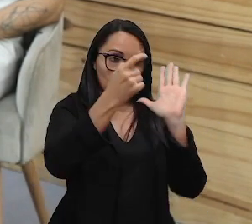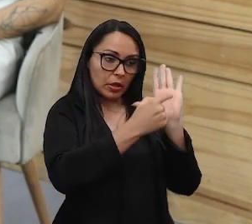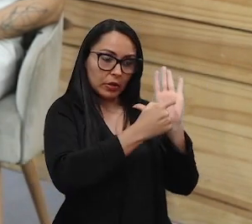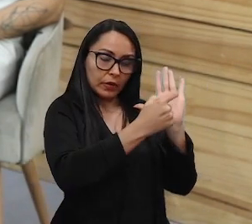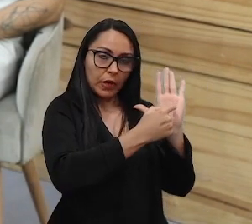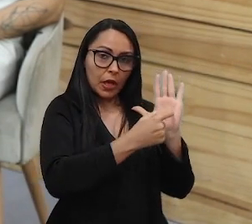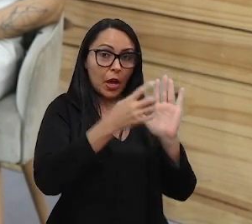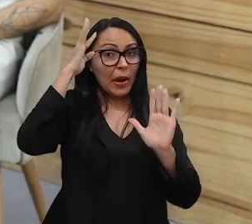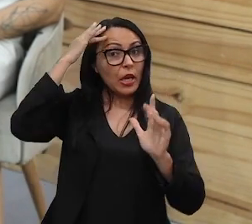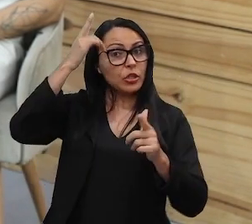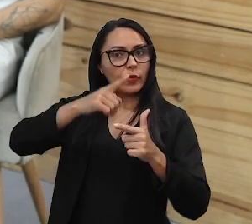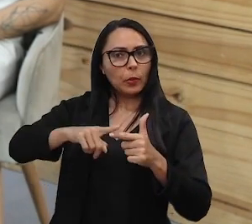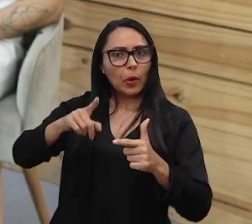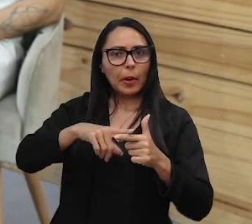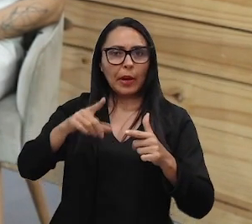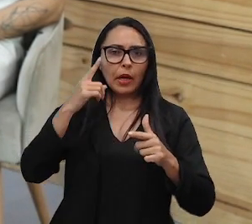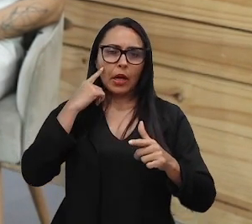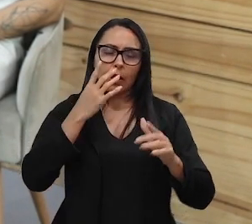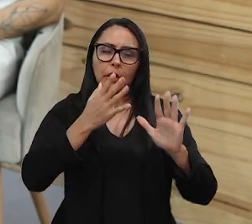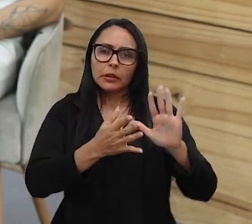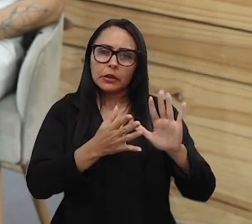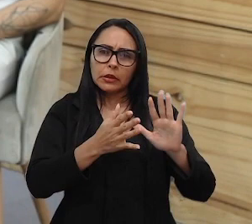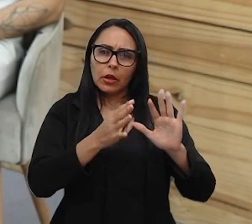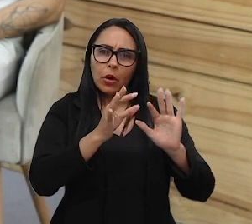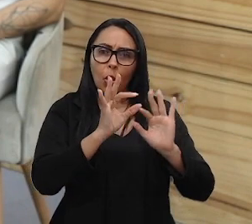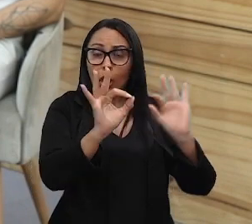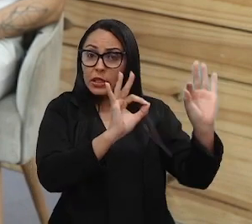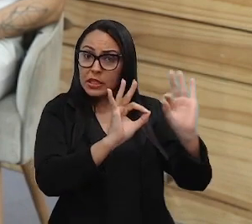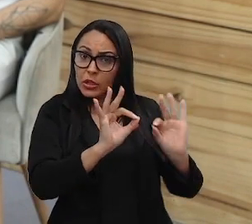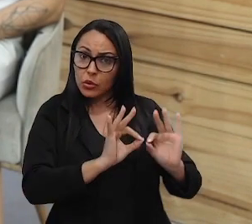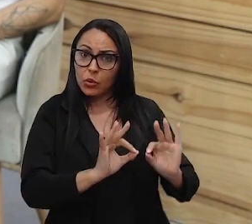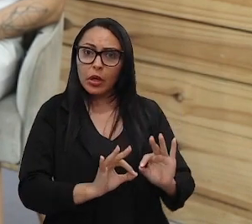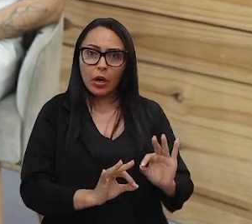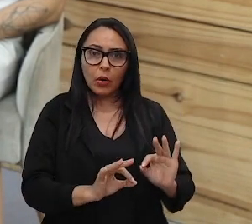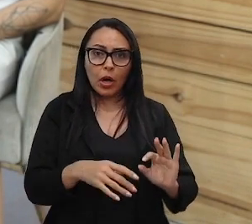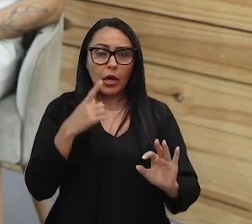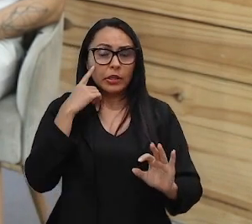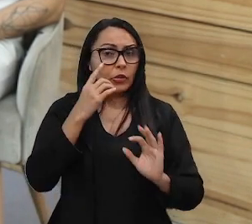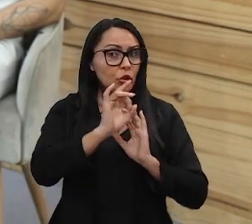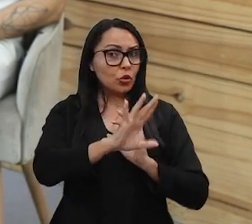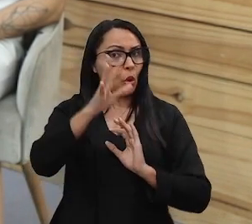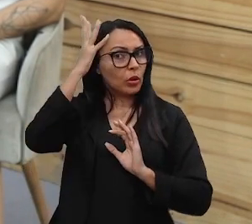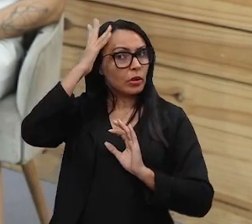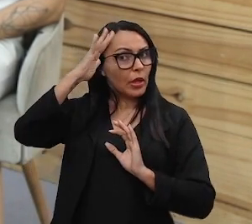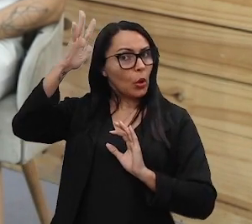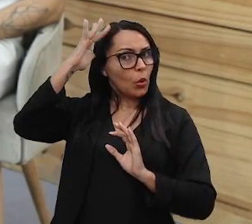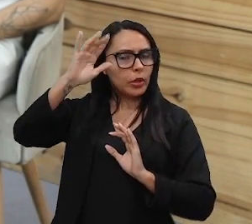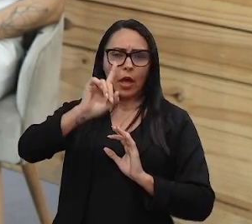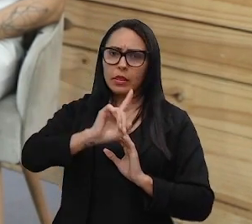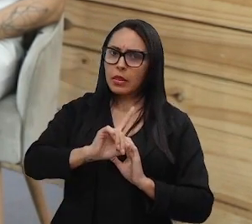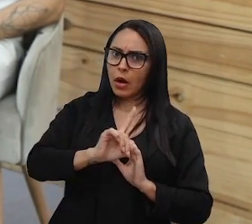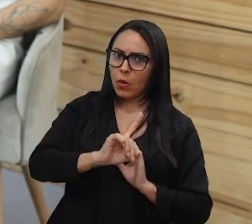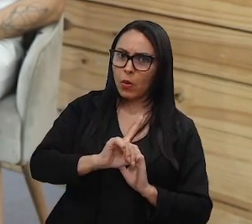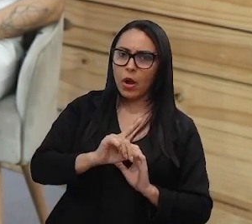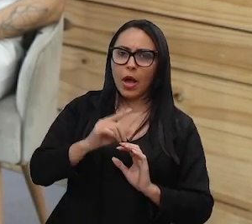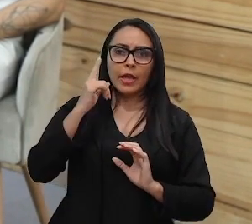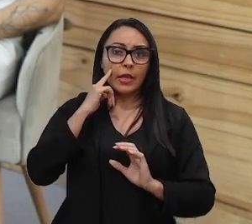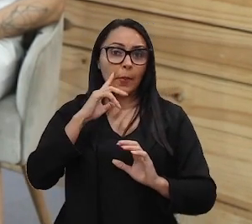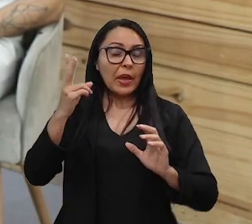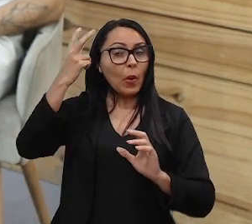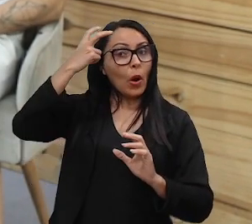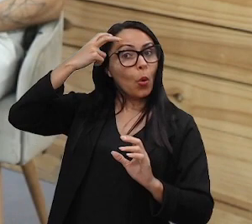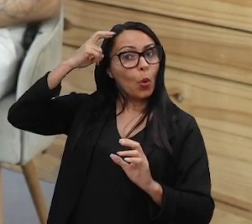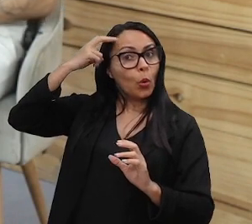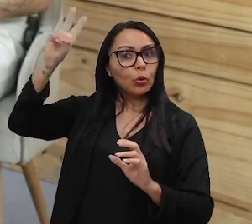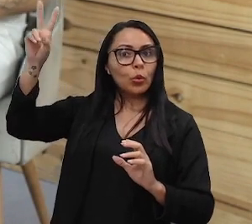resolver um problema organizacional. Problemas organizacionais, eles não são só teoria. Eles também estão relacionados, por exemplo, à cultura de uma